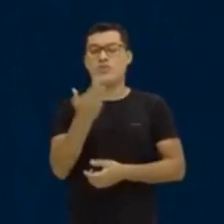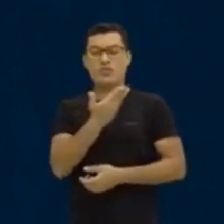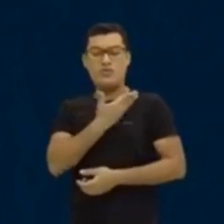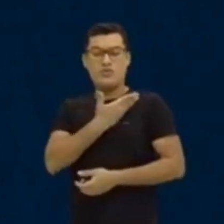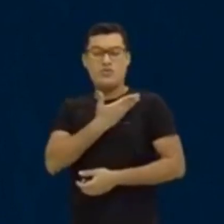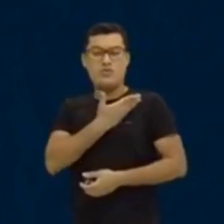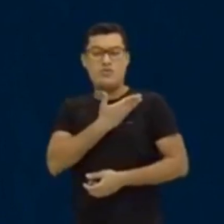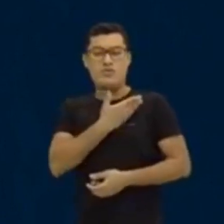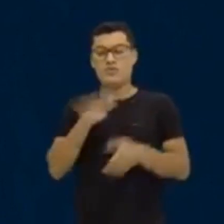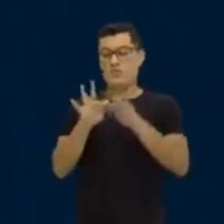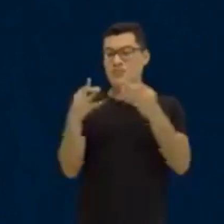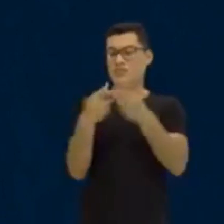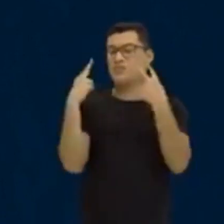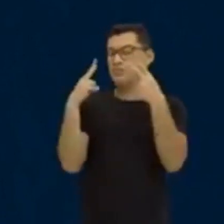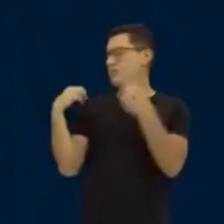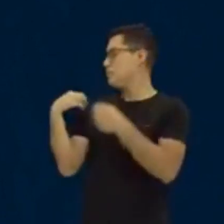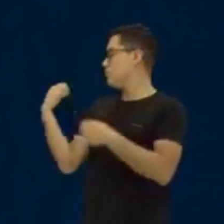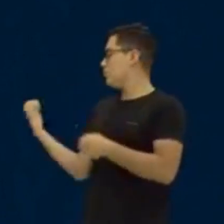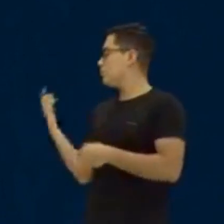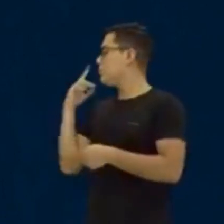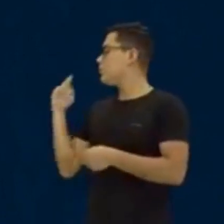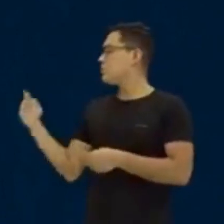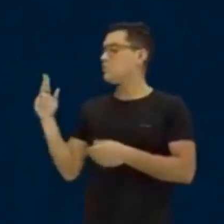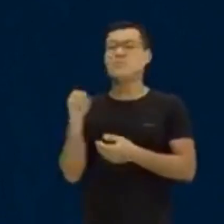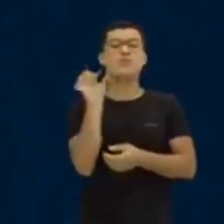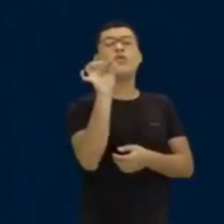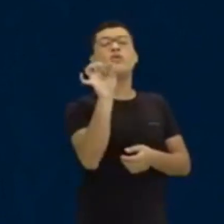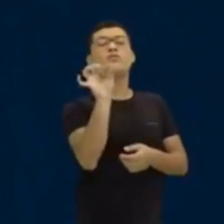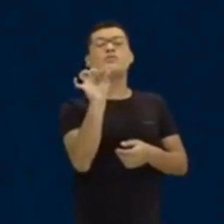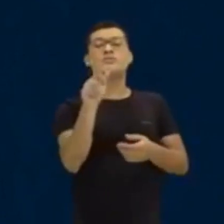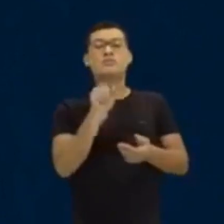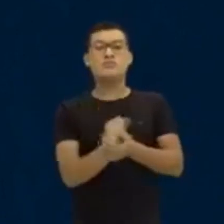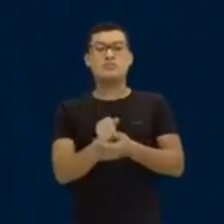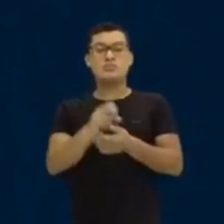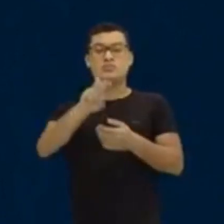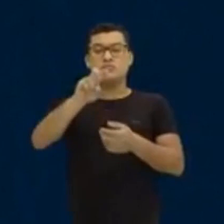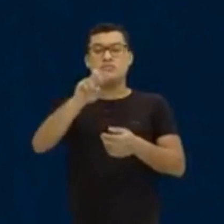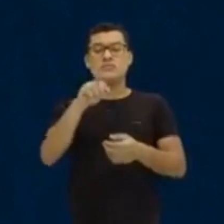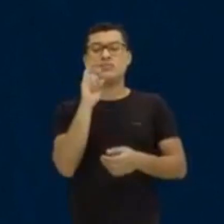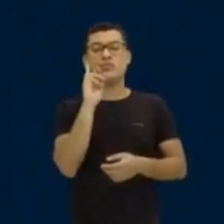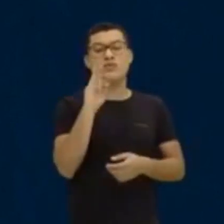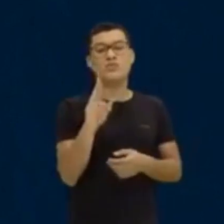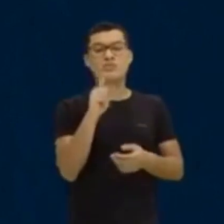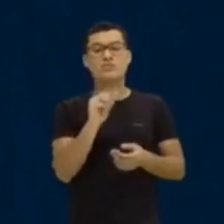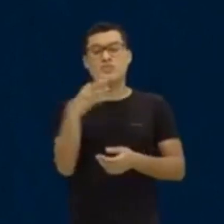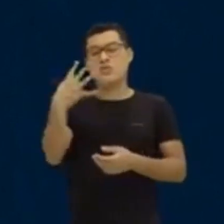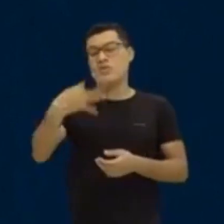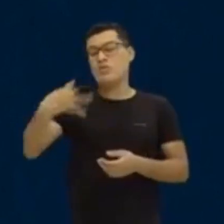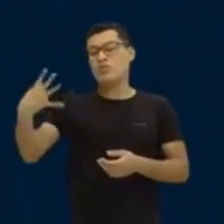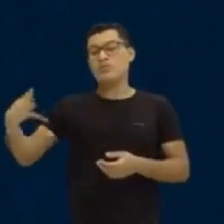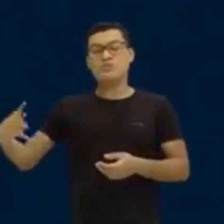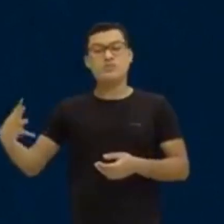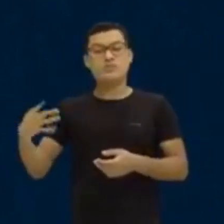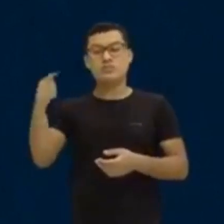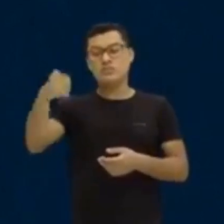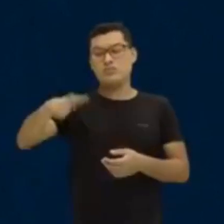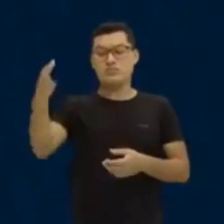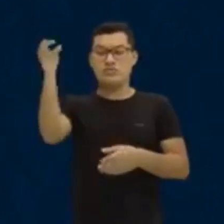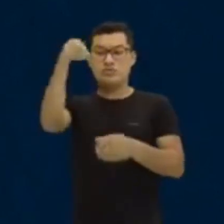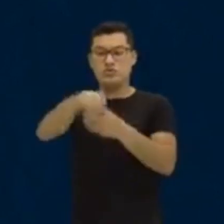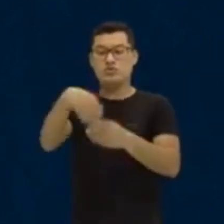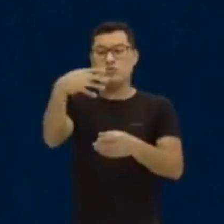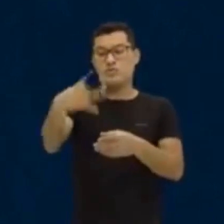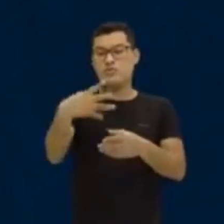assistindo contigo essa aula. Quem está se repetindo? Respondeu? 4, né? Então, vamos colocar o 4.